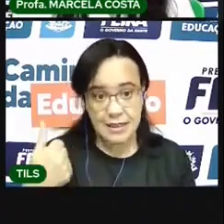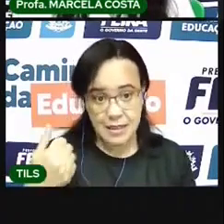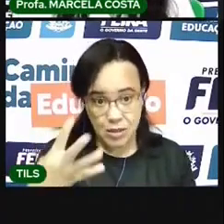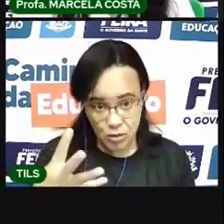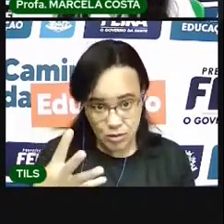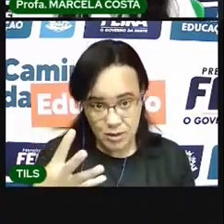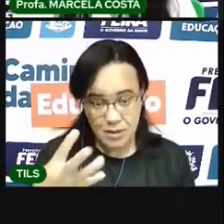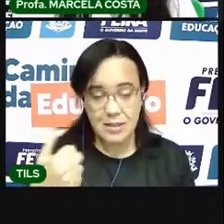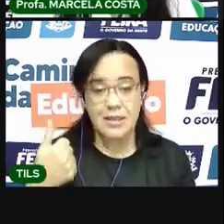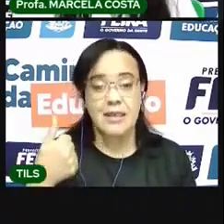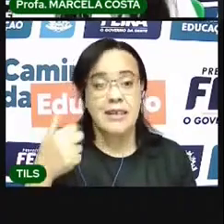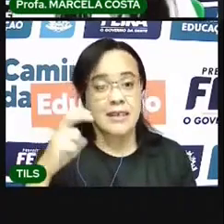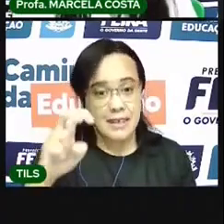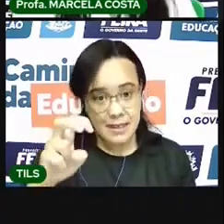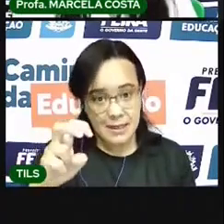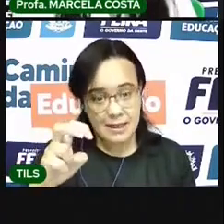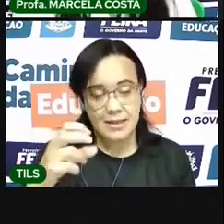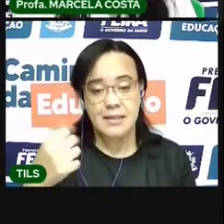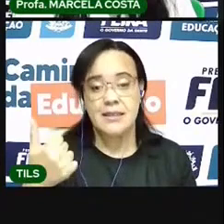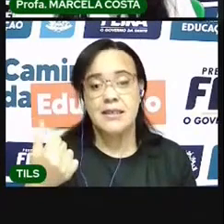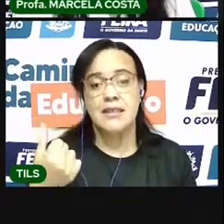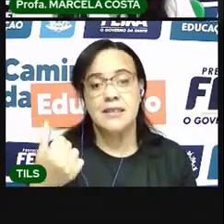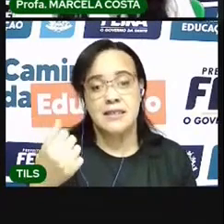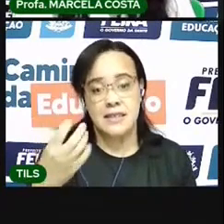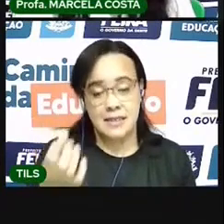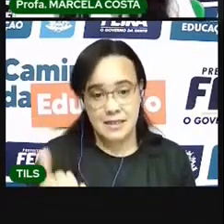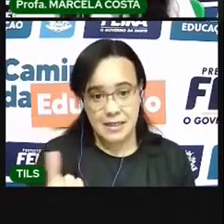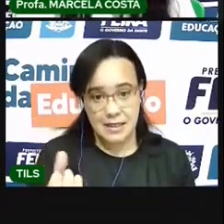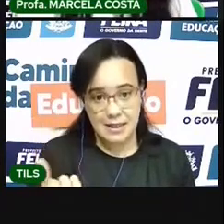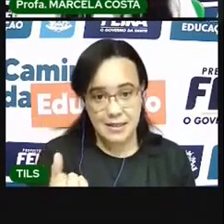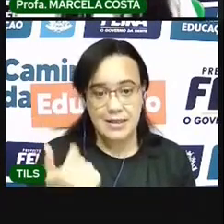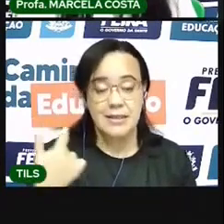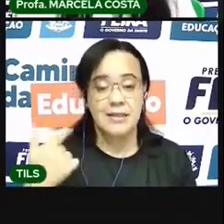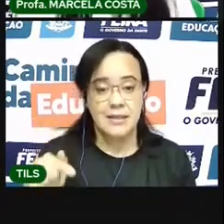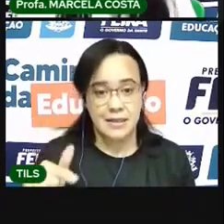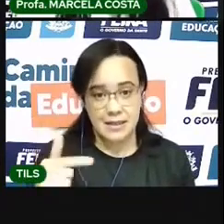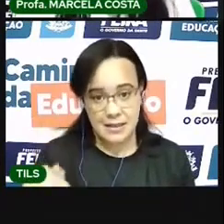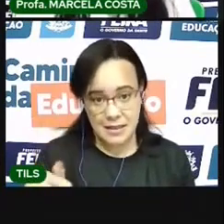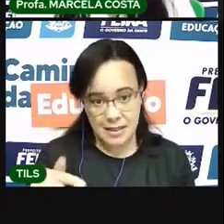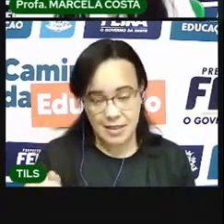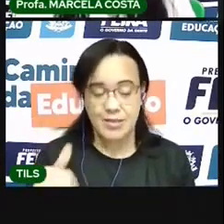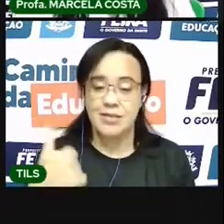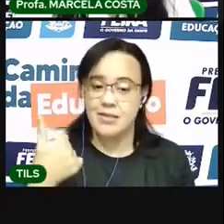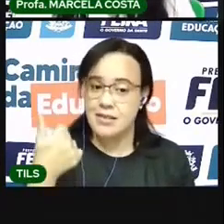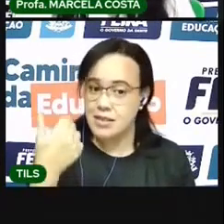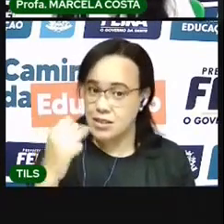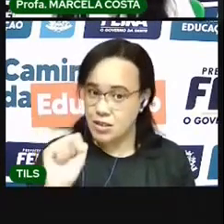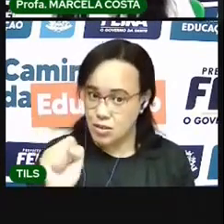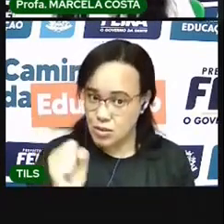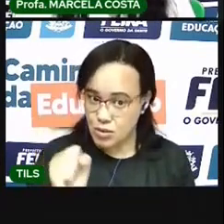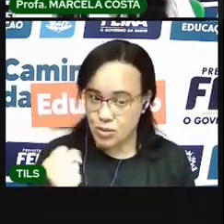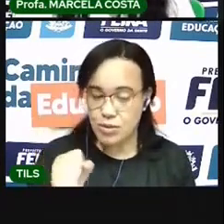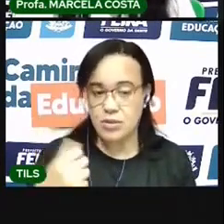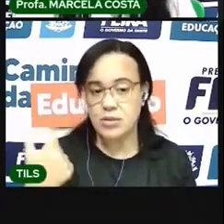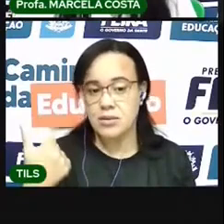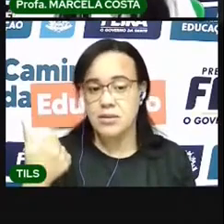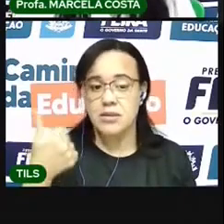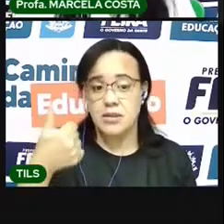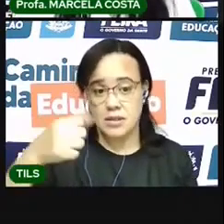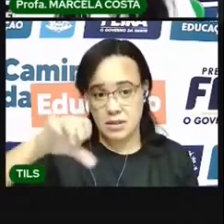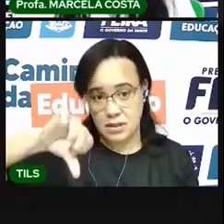14, 15, 16, 17, 18,